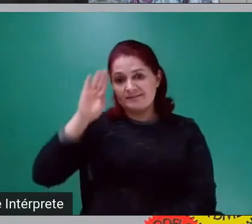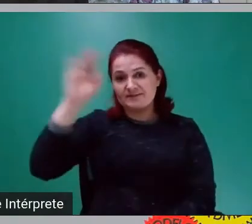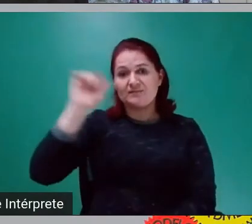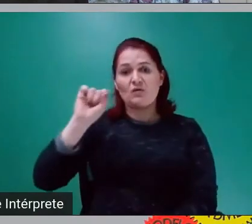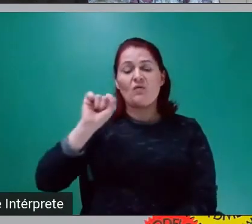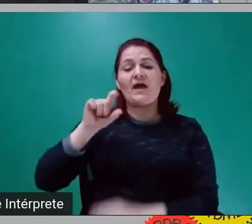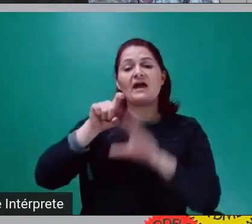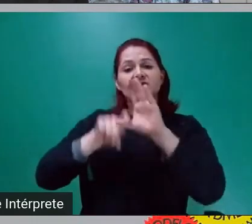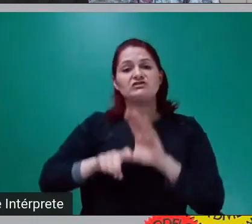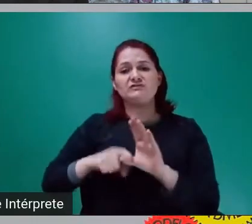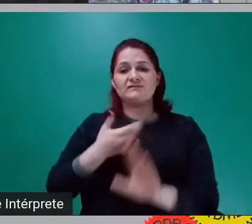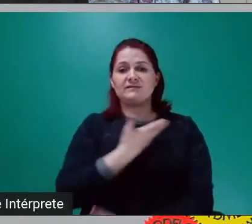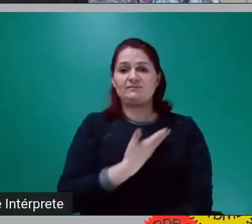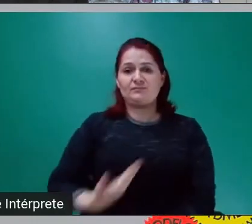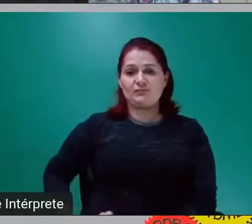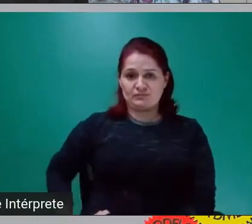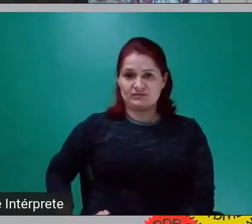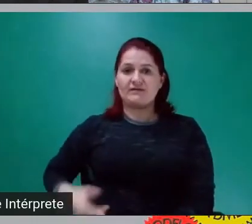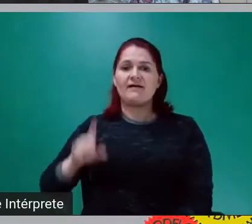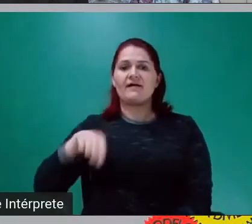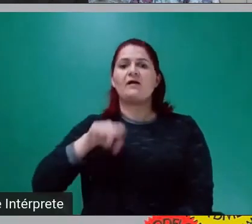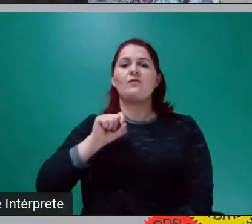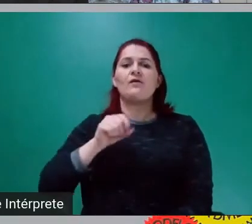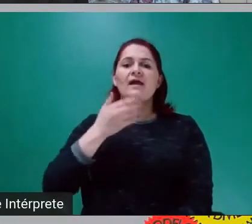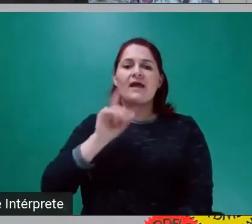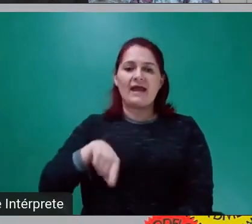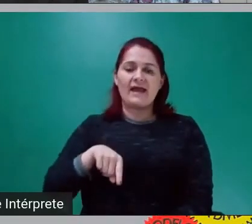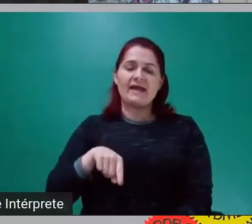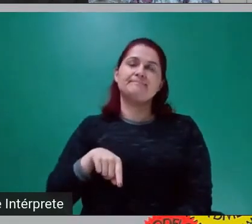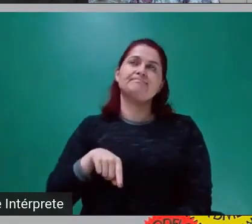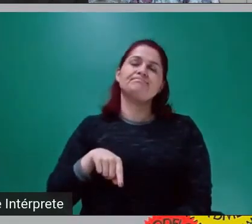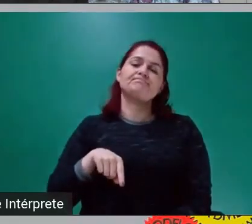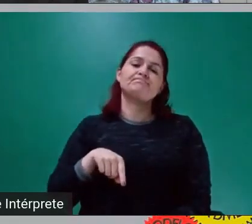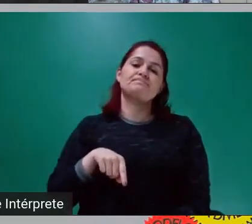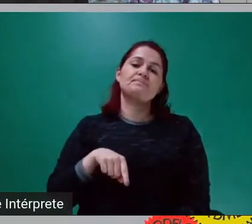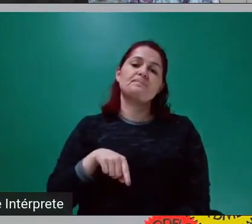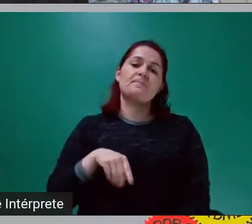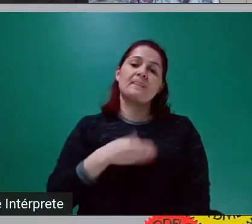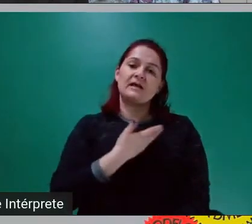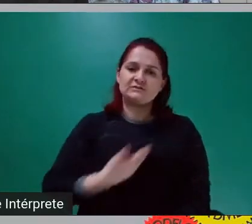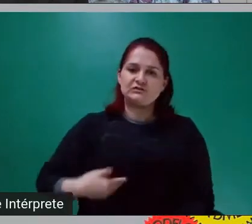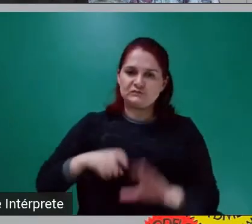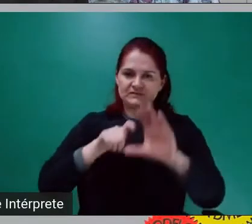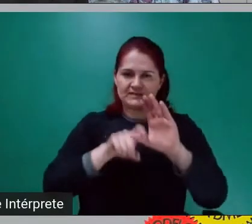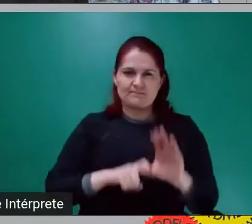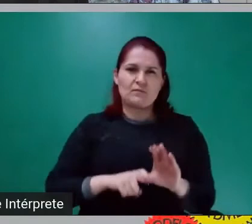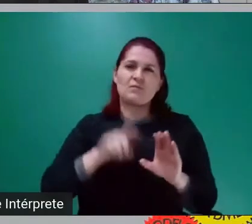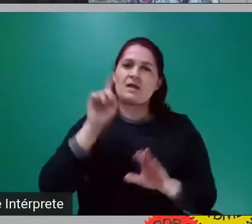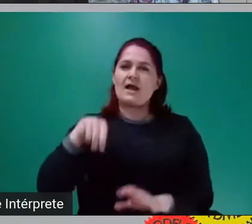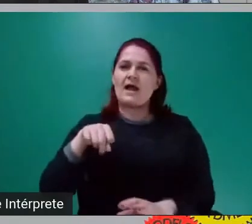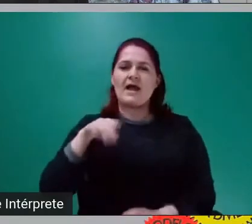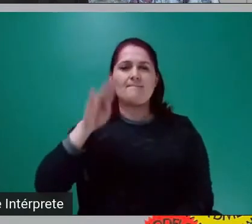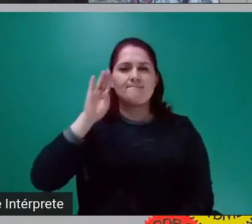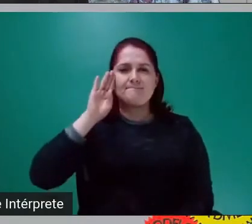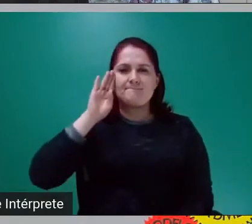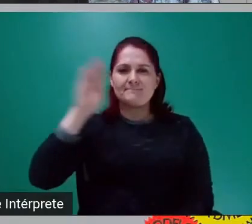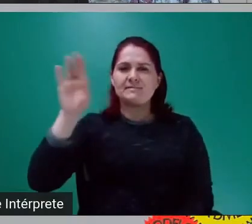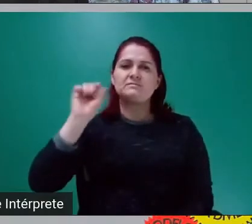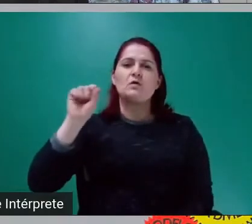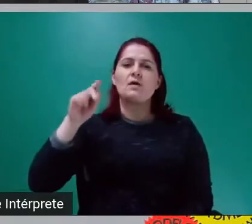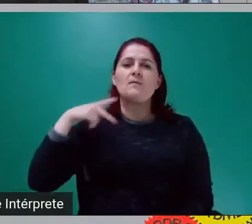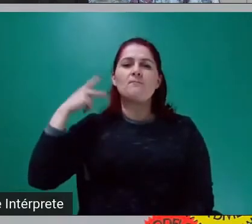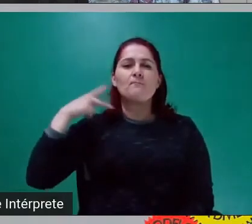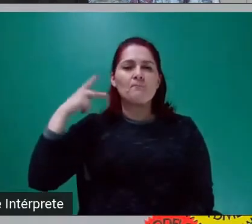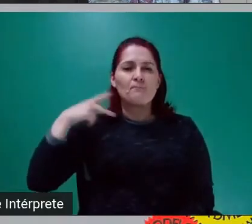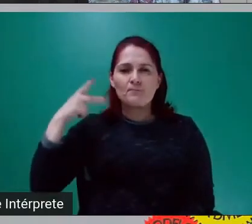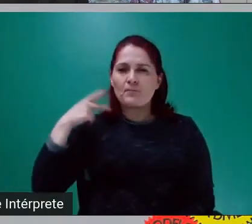que é o centro nevrálgico da política econômica brasileira. E,